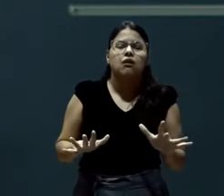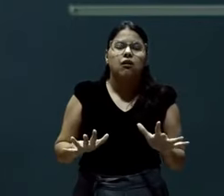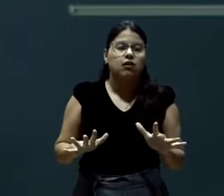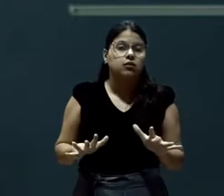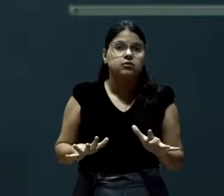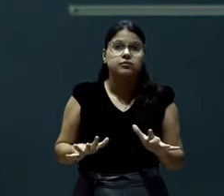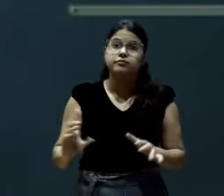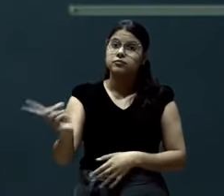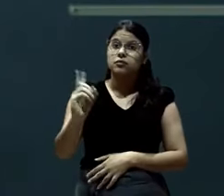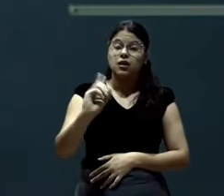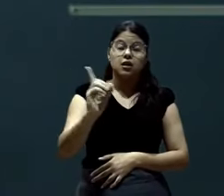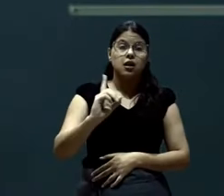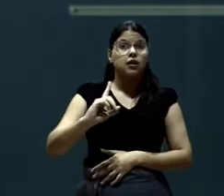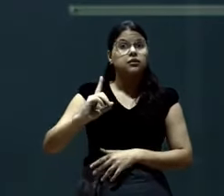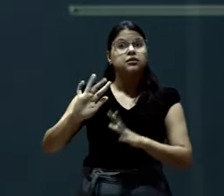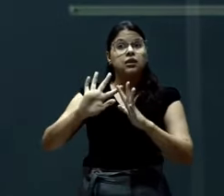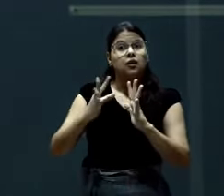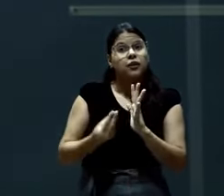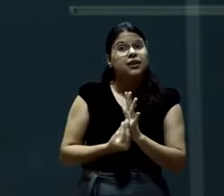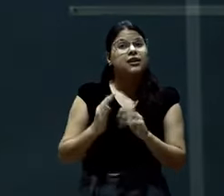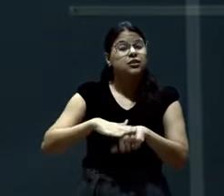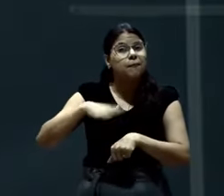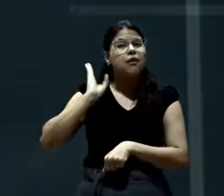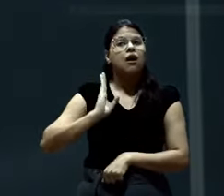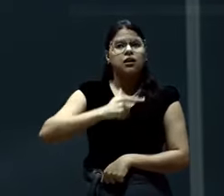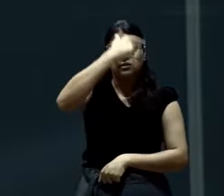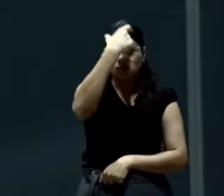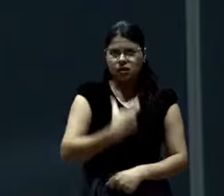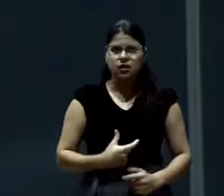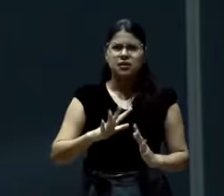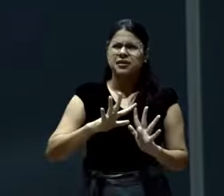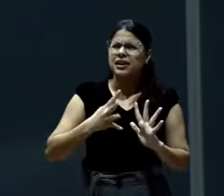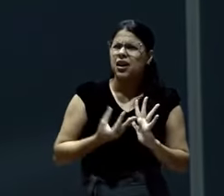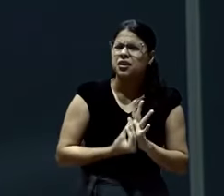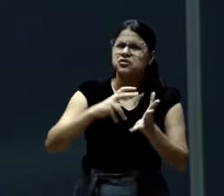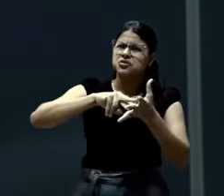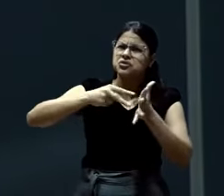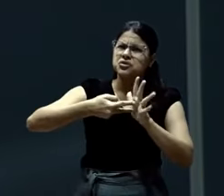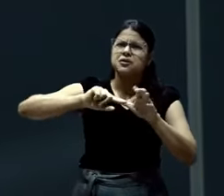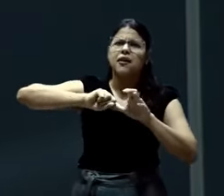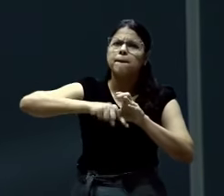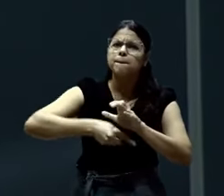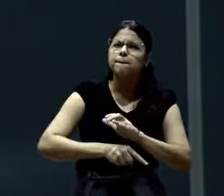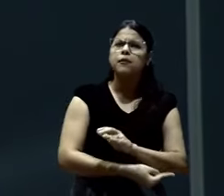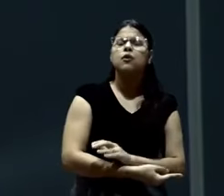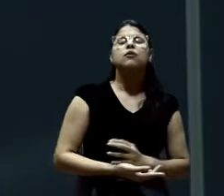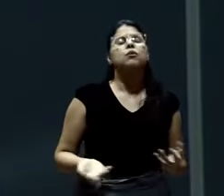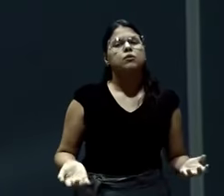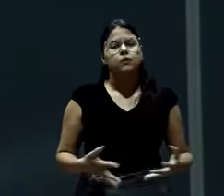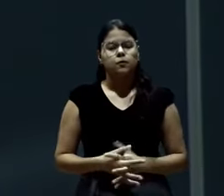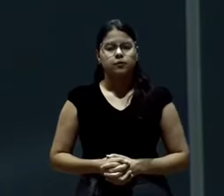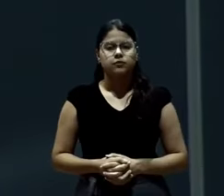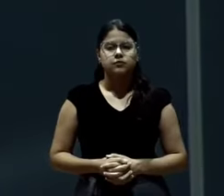Igreja é muito além disso. Ser igreja vai muito além disso. E quando eu